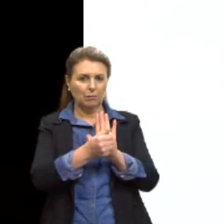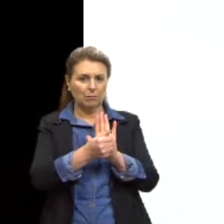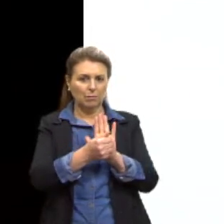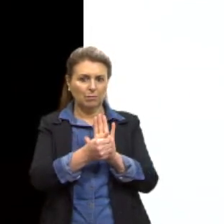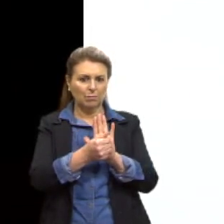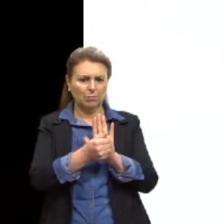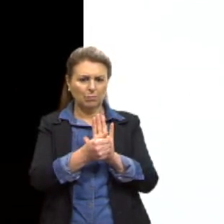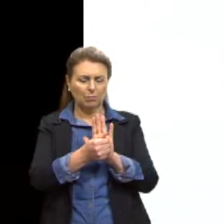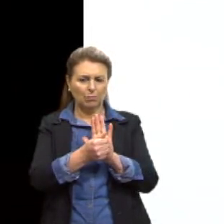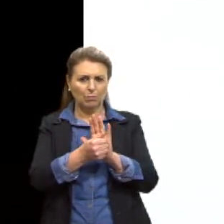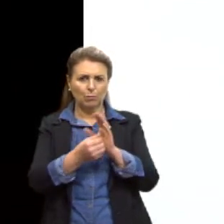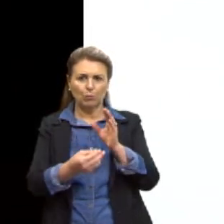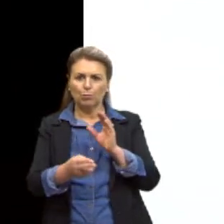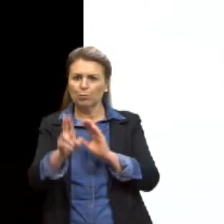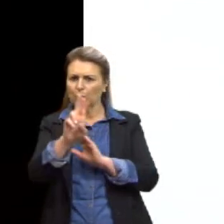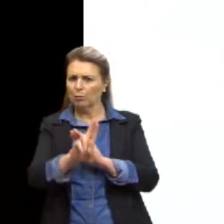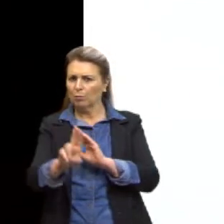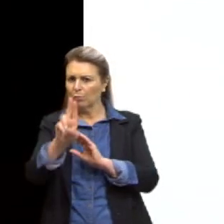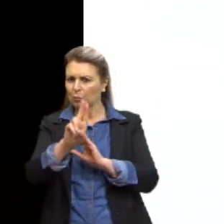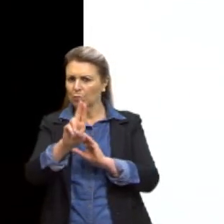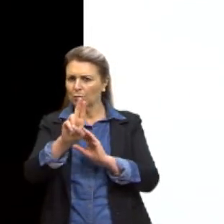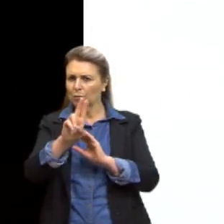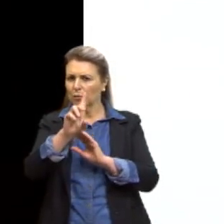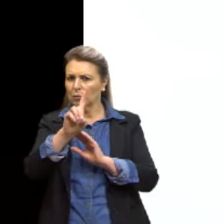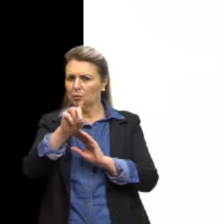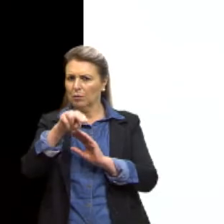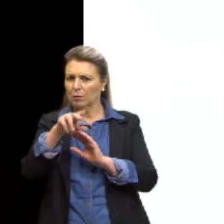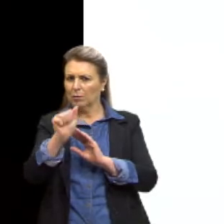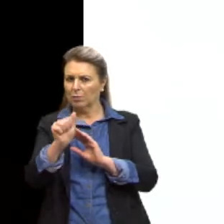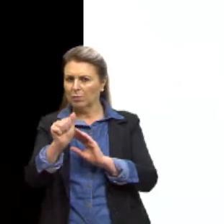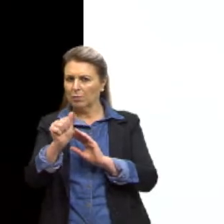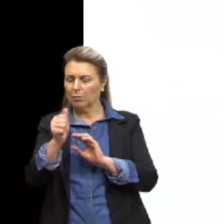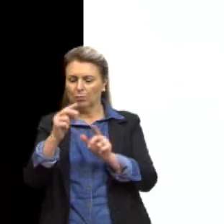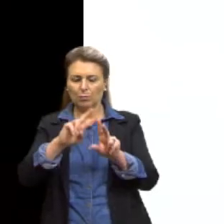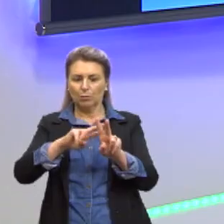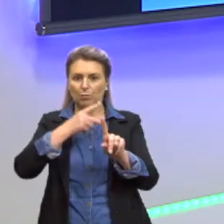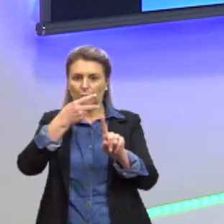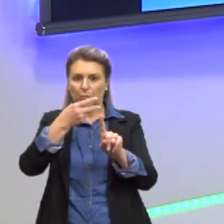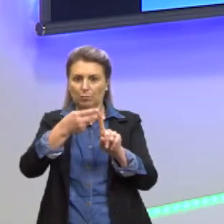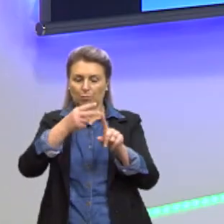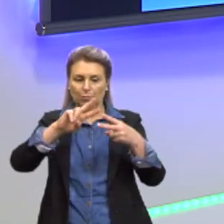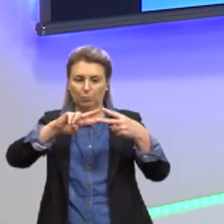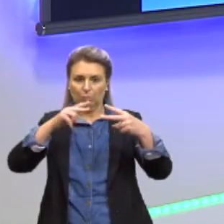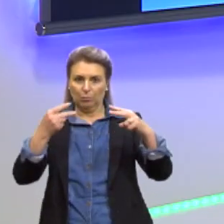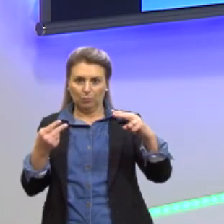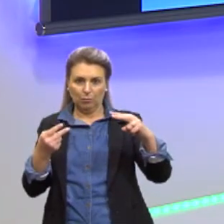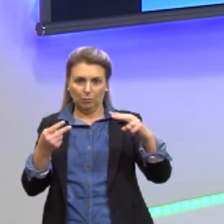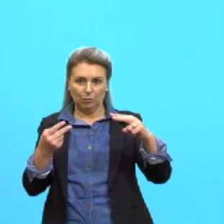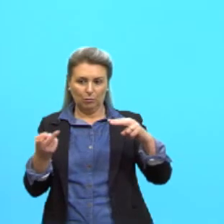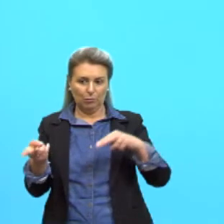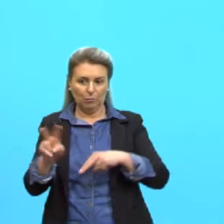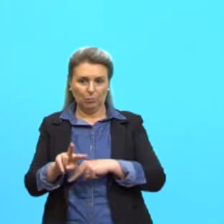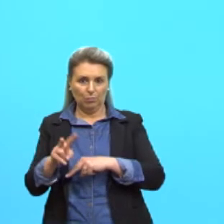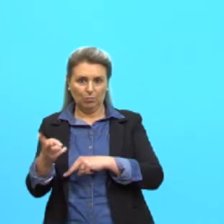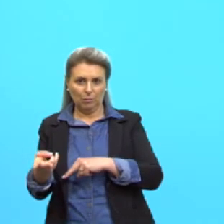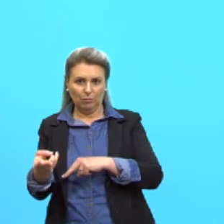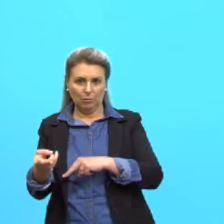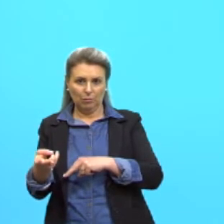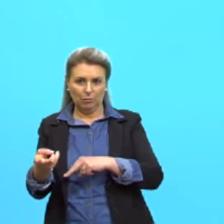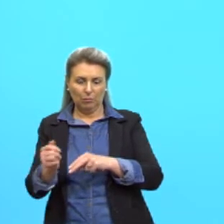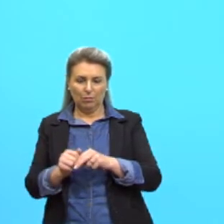incremento do DNA a partir da duplicação do gene transferido. Letra B, da